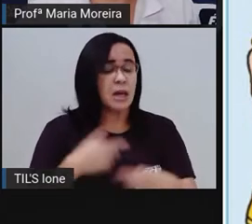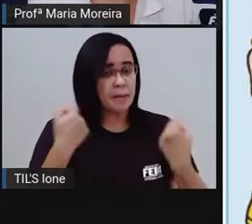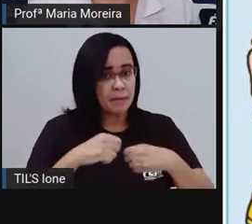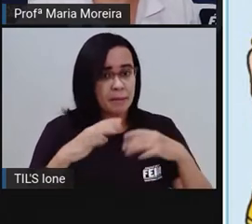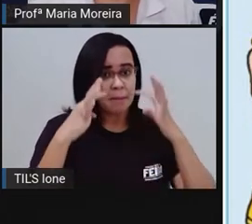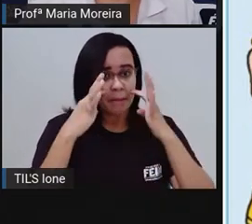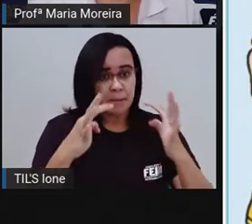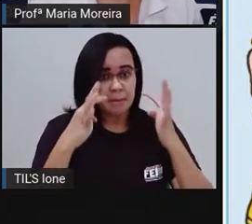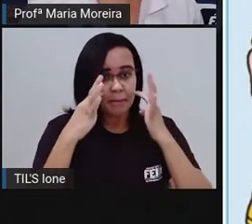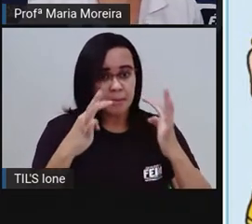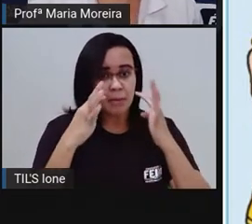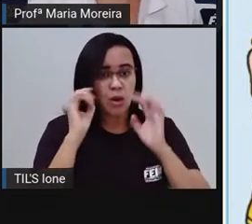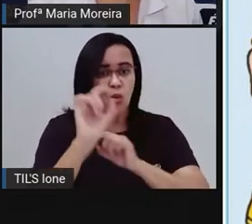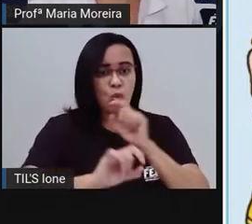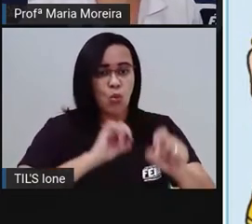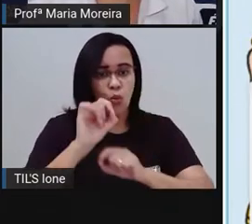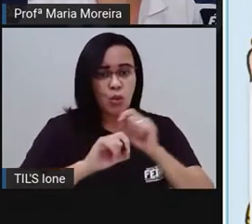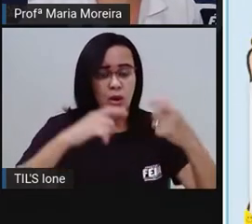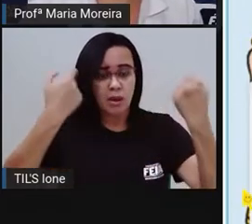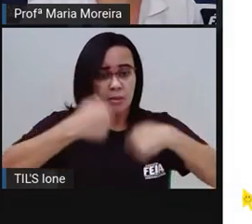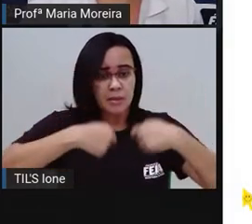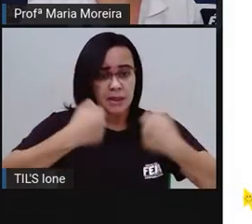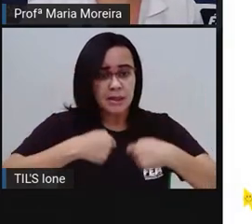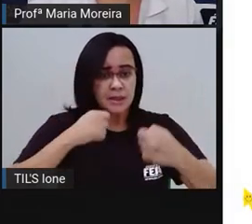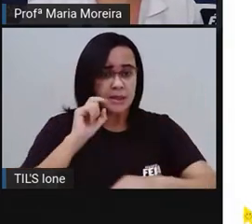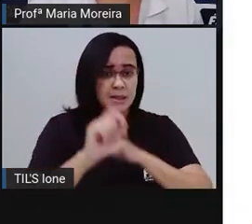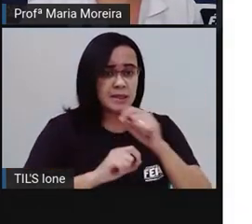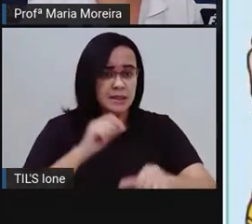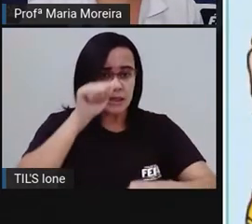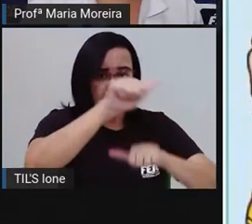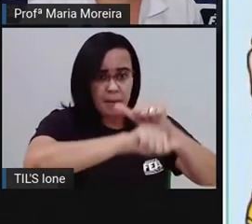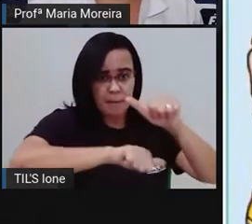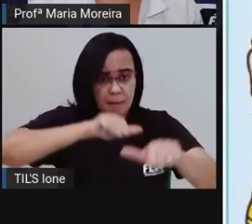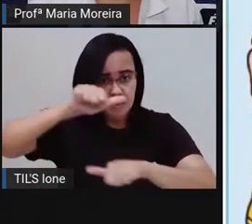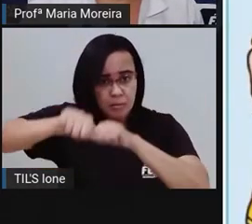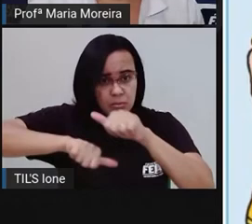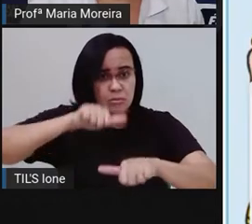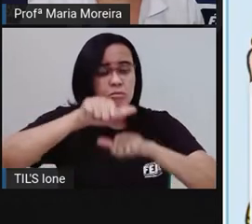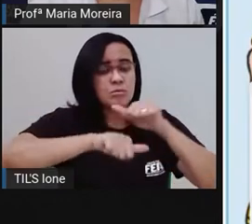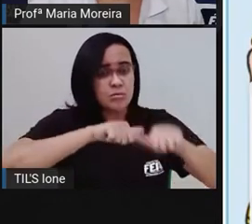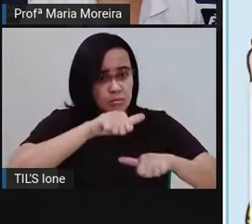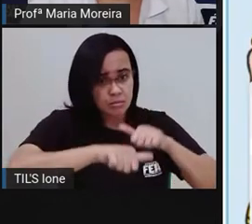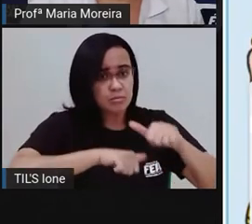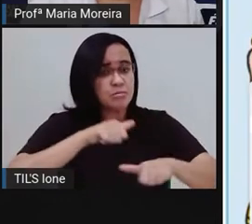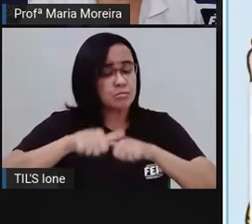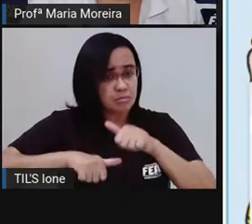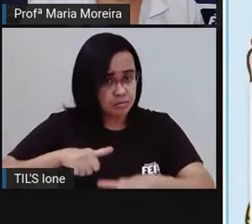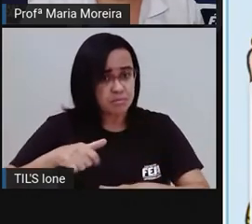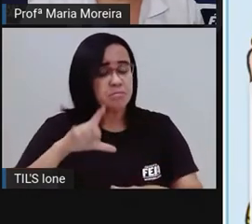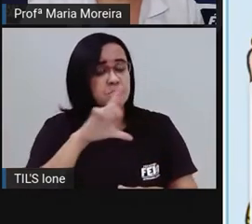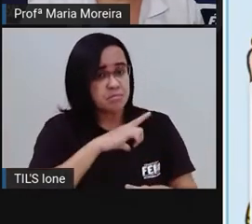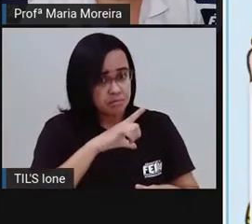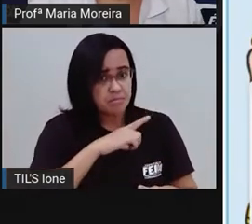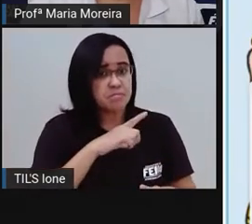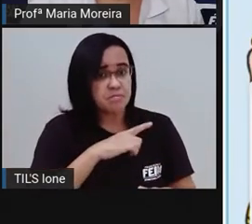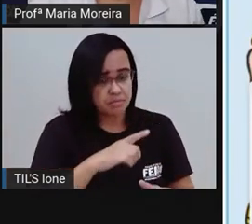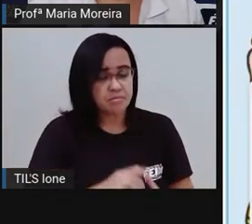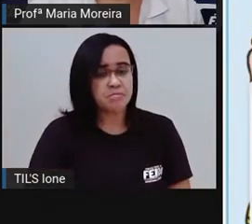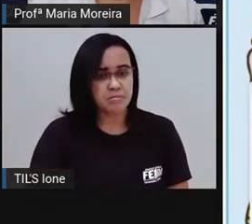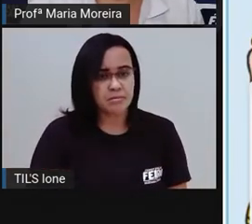vocês prestarem atenção, precisa ser feita algumas... Opa, desculpa, gente. Precisa ser feita aí algumas